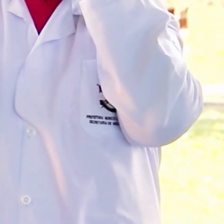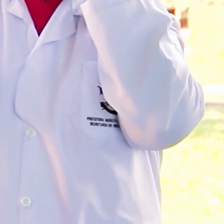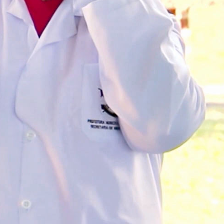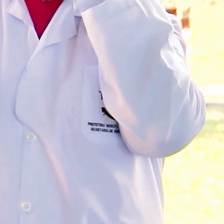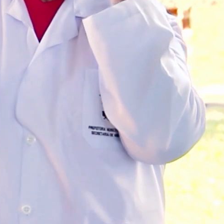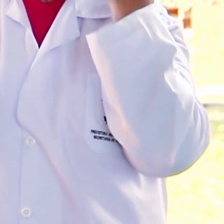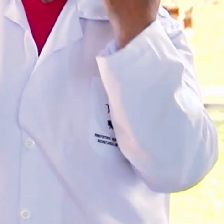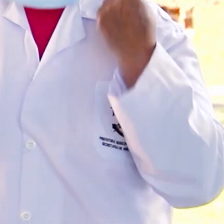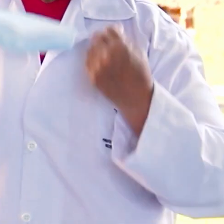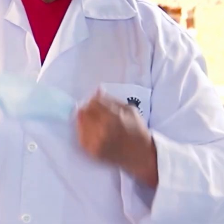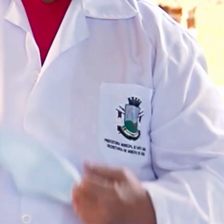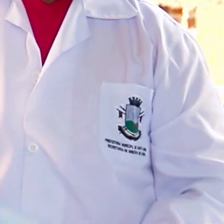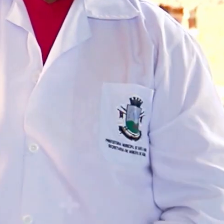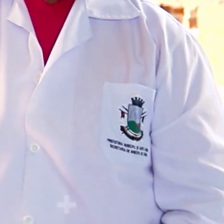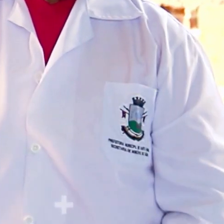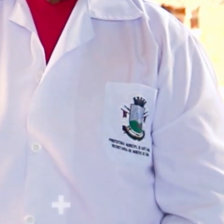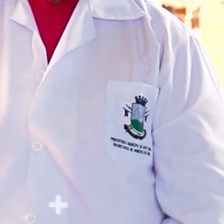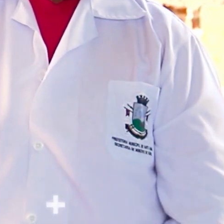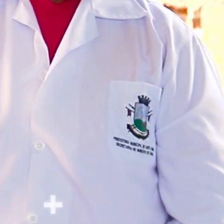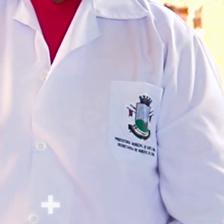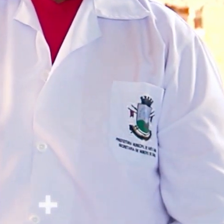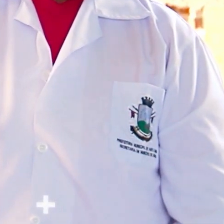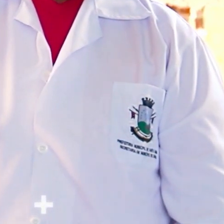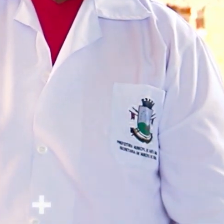E aí